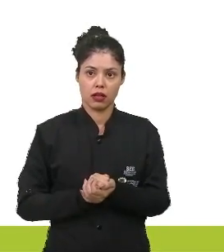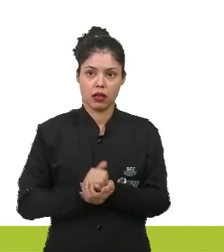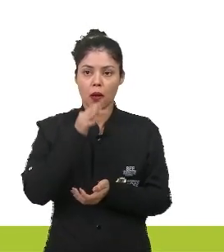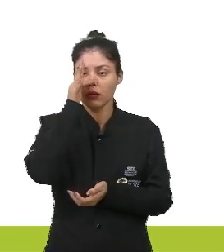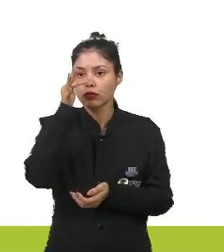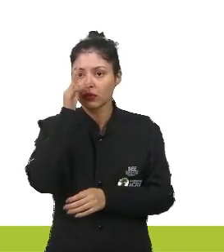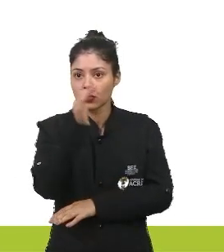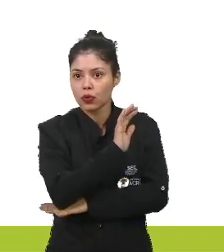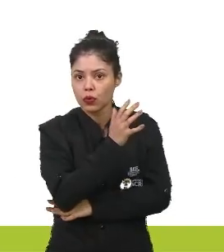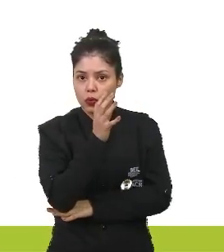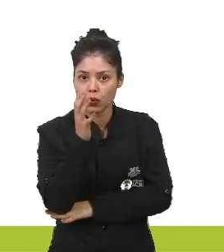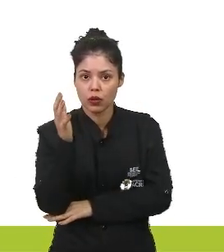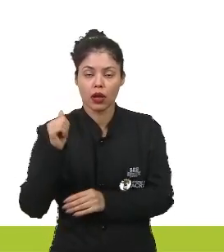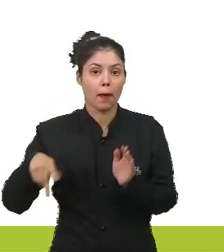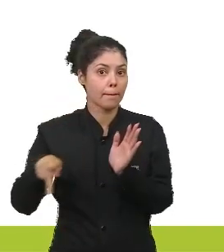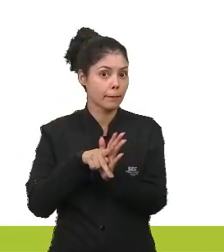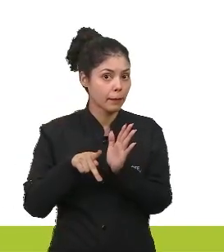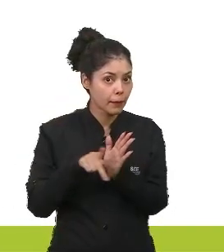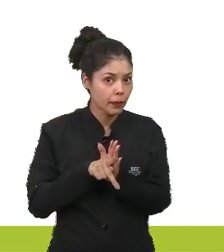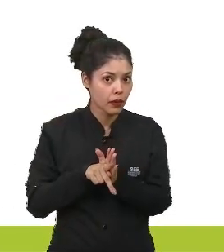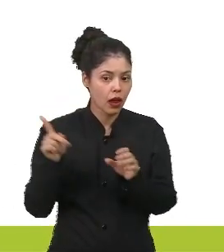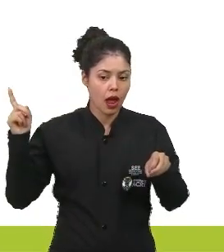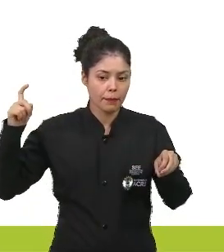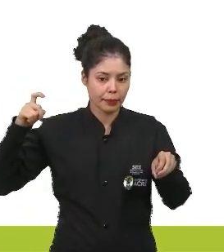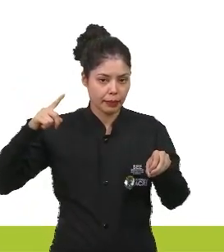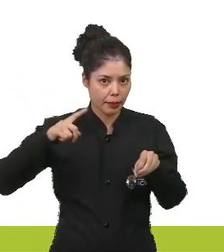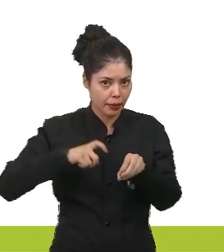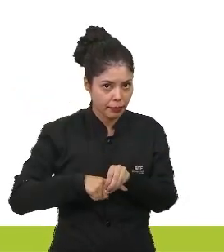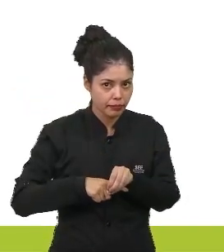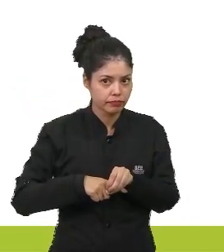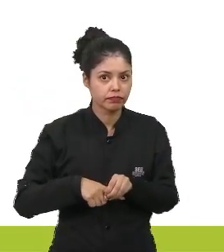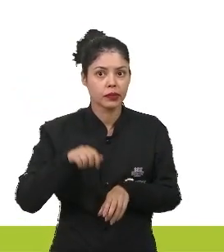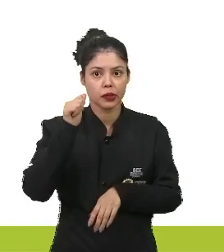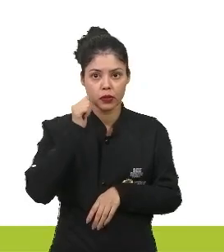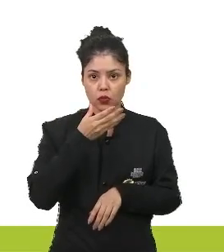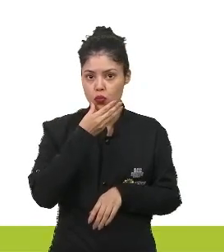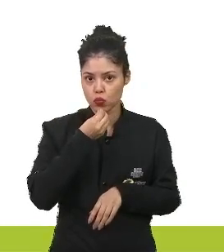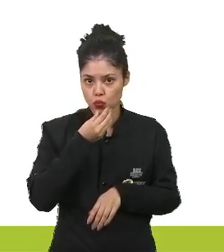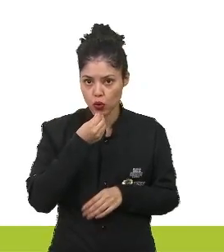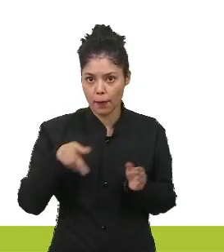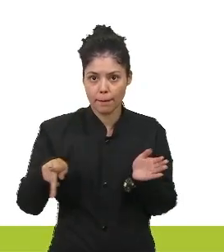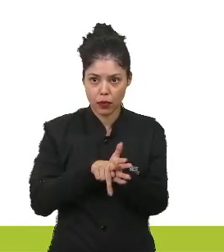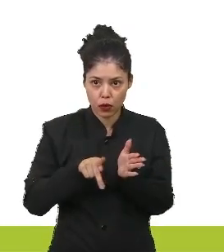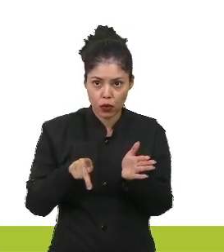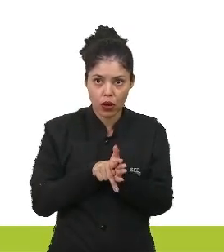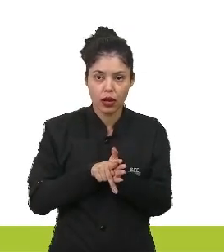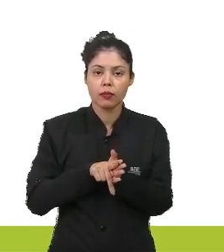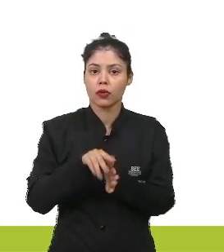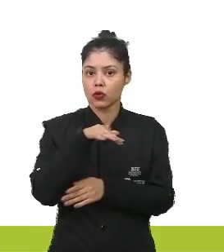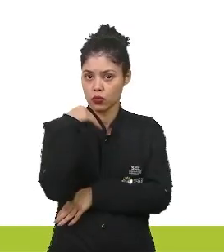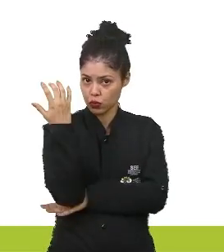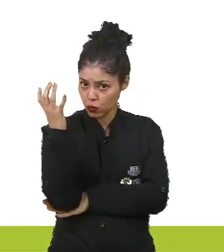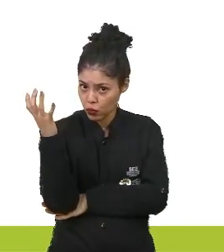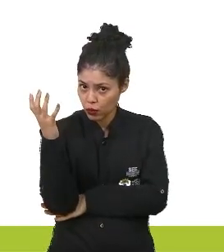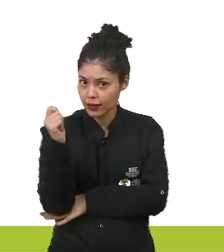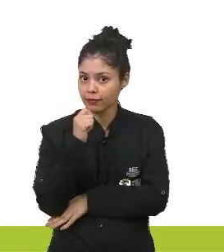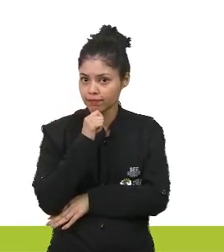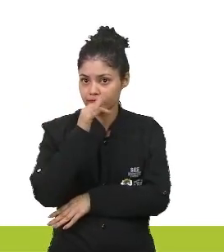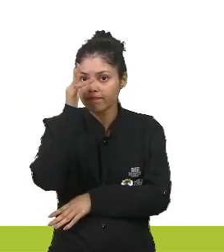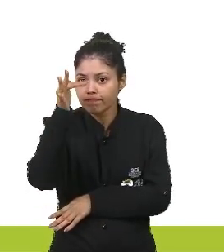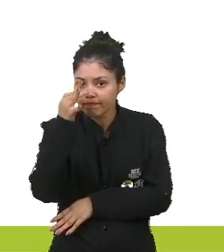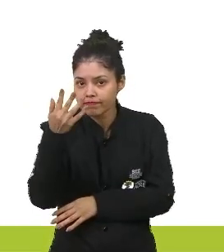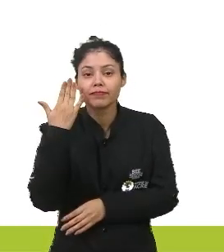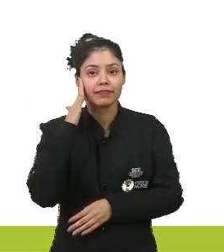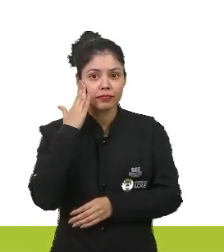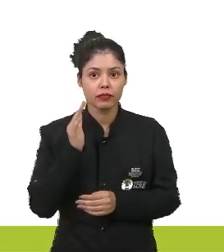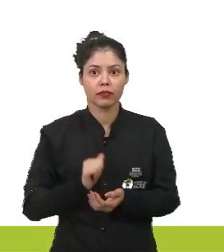gameta masculino das plantas. Grão de pólen de uma planta até o estigma. Estigma é